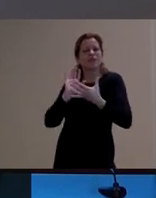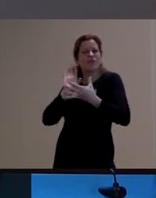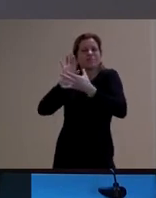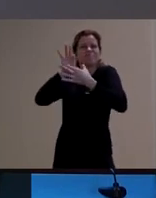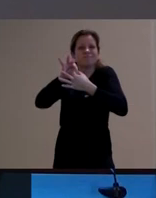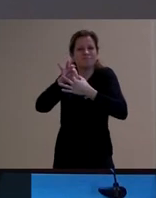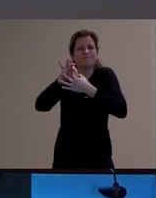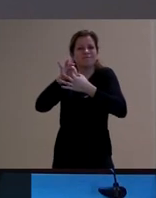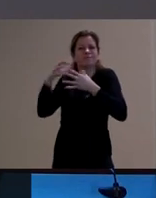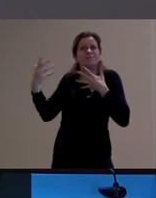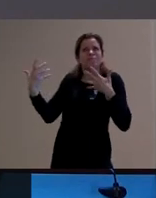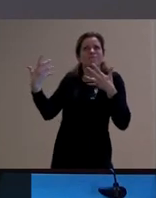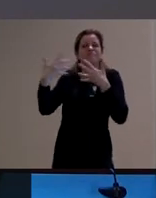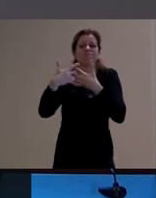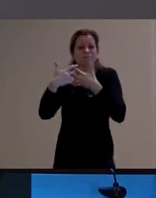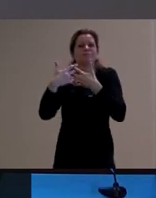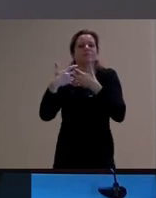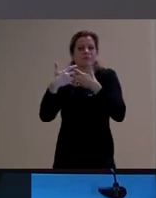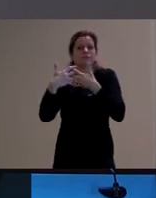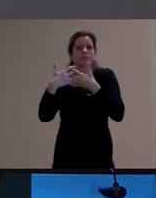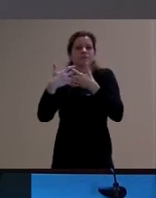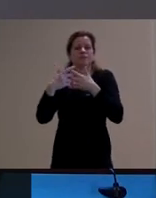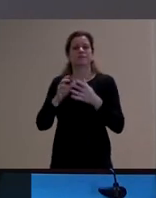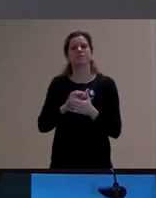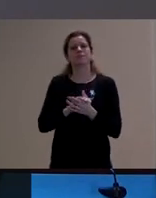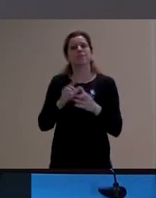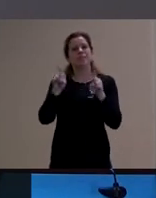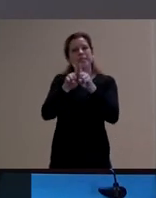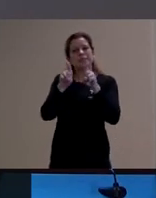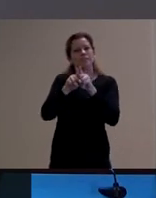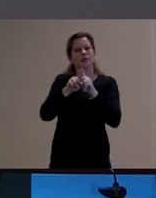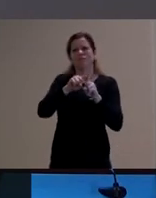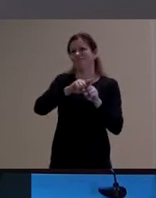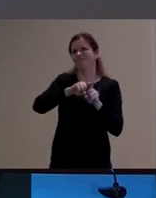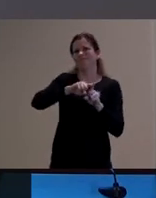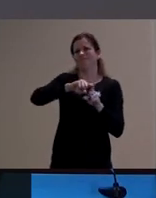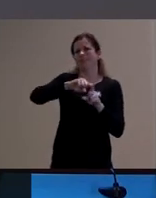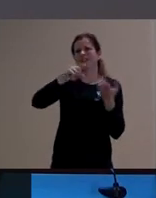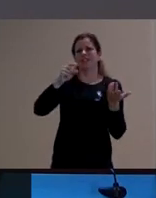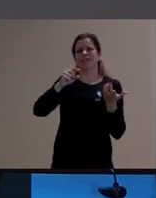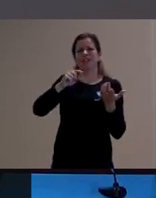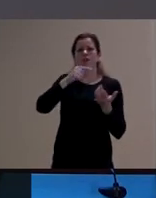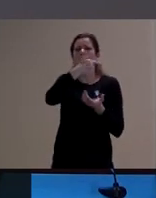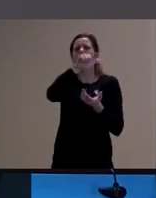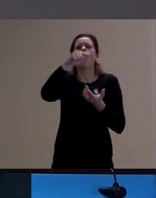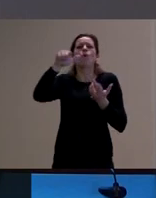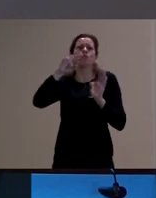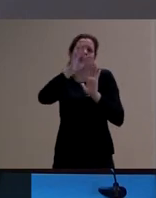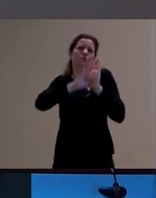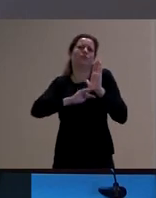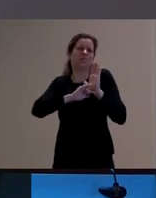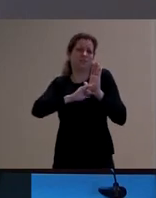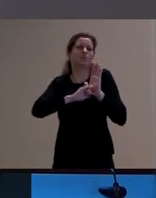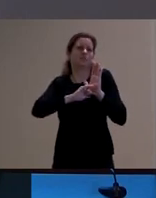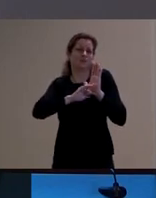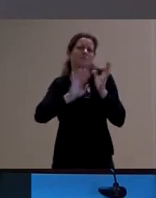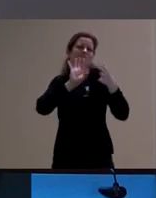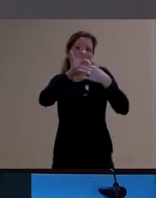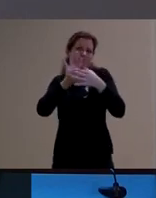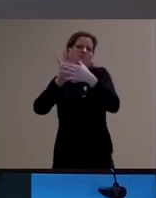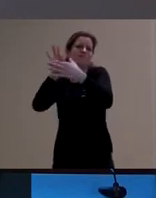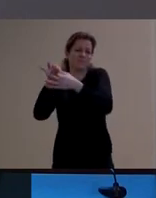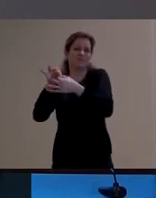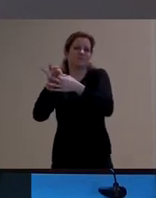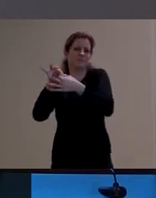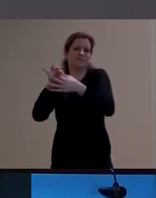a partir de algumas temáticas e também com outros textos dele e nele um